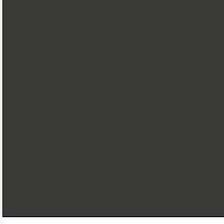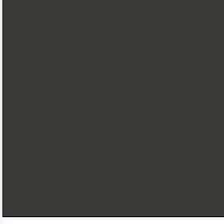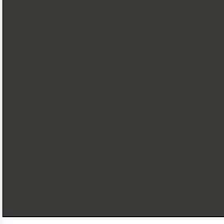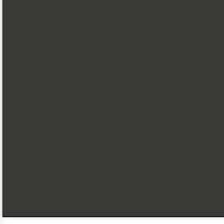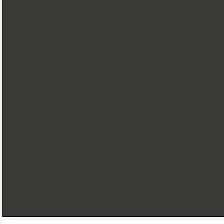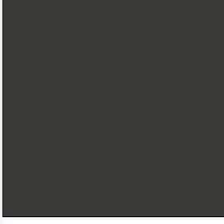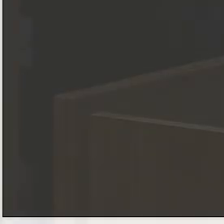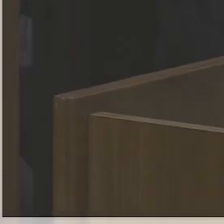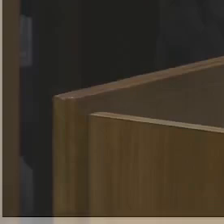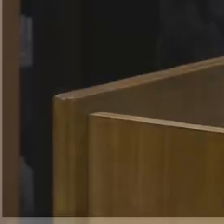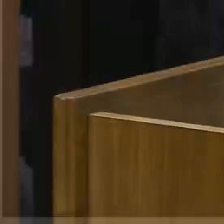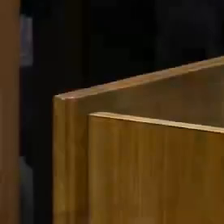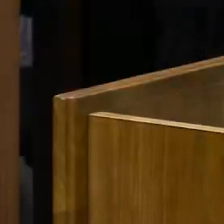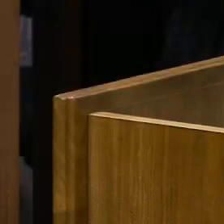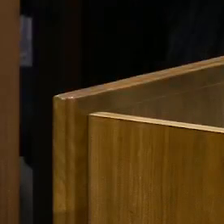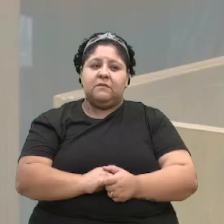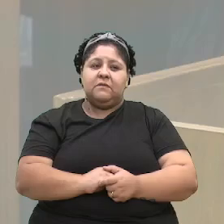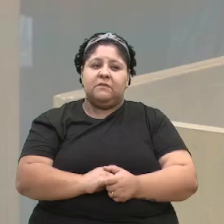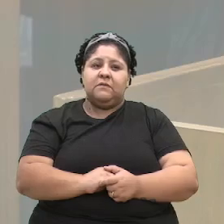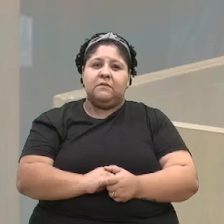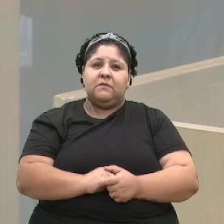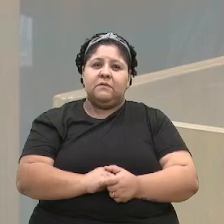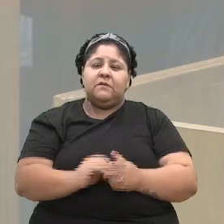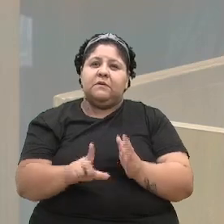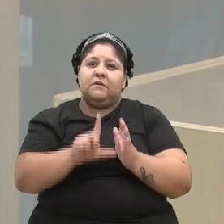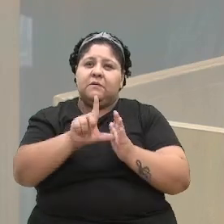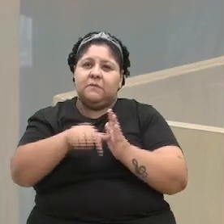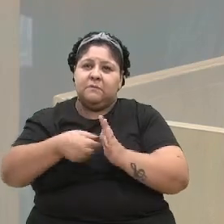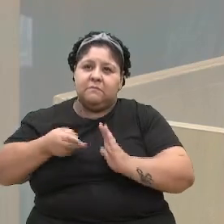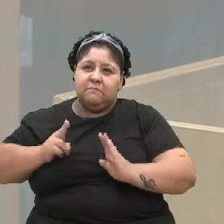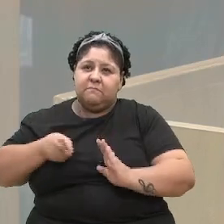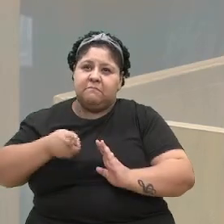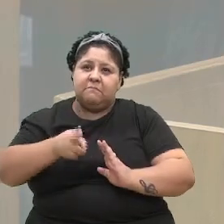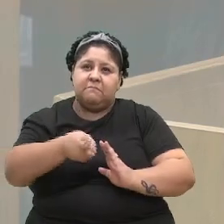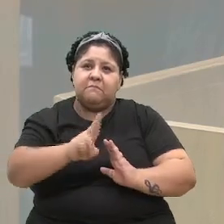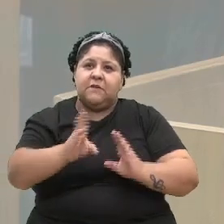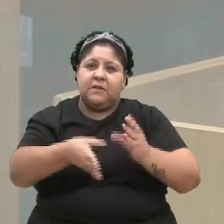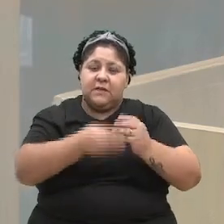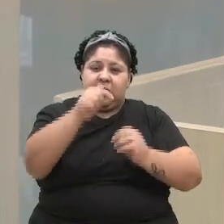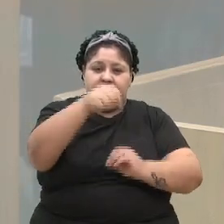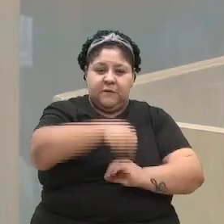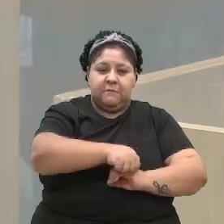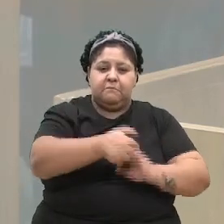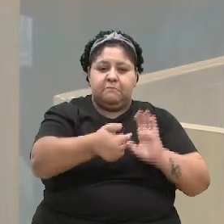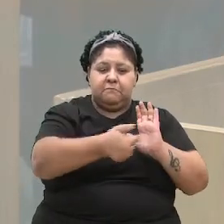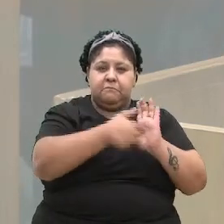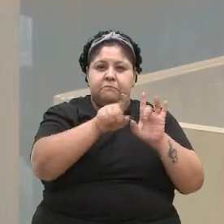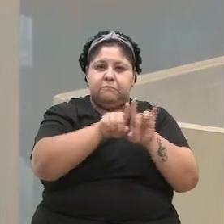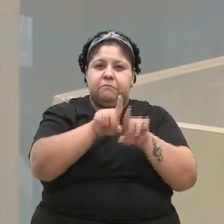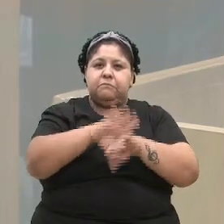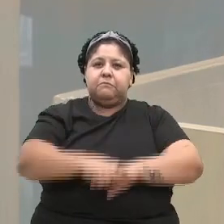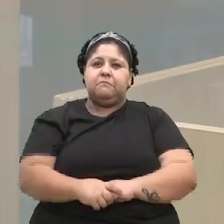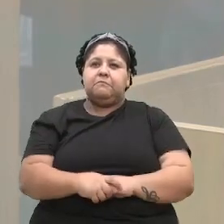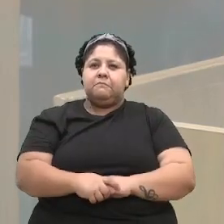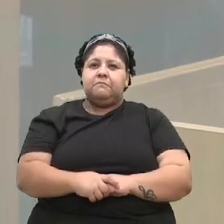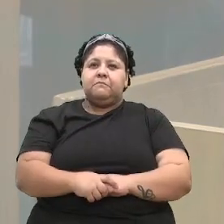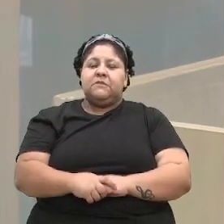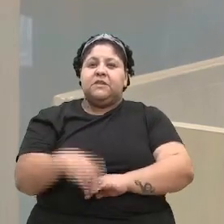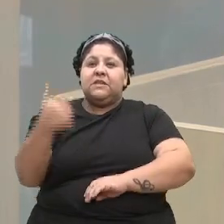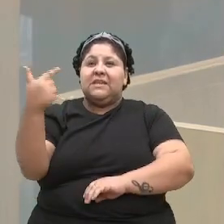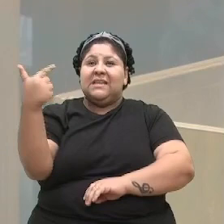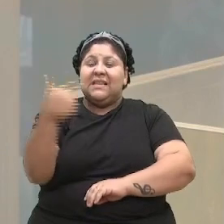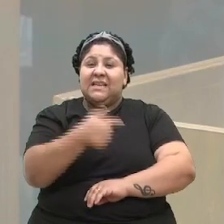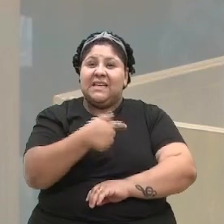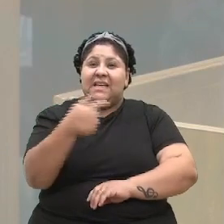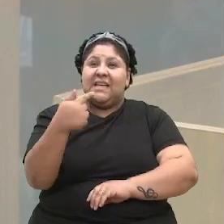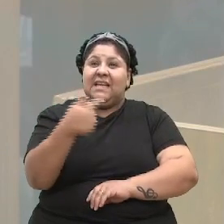de um suicídio da parte do agressor. Em sete casos, o crime